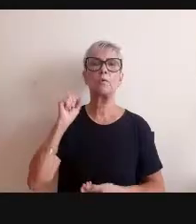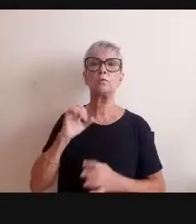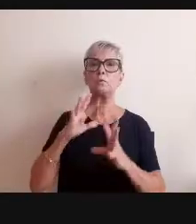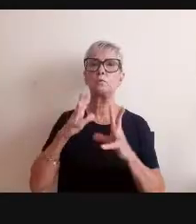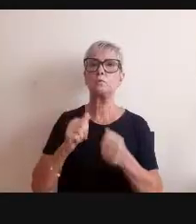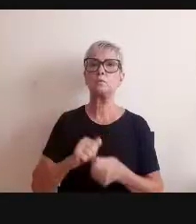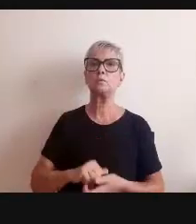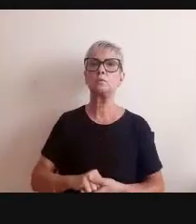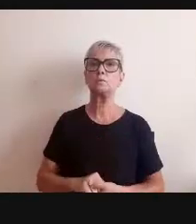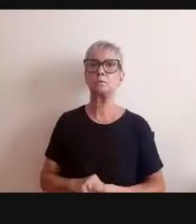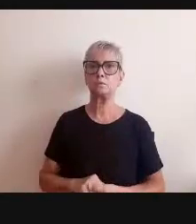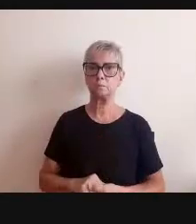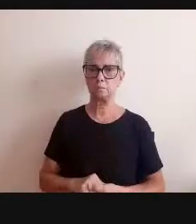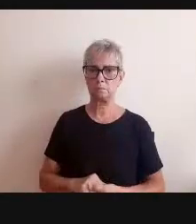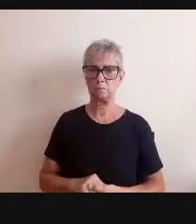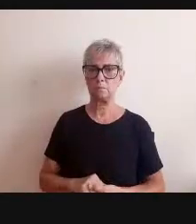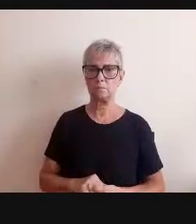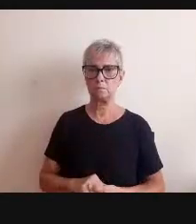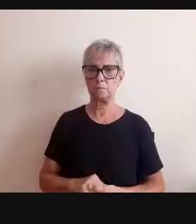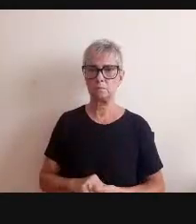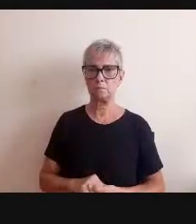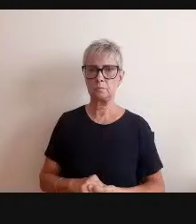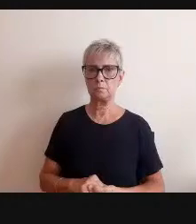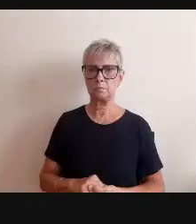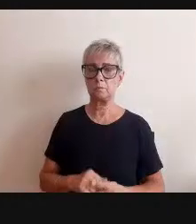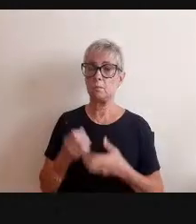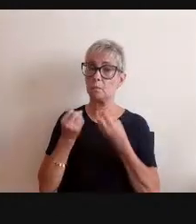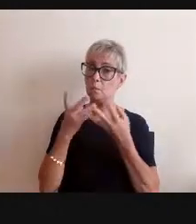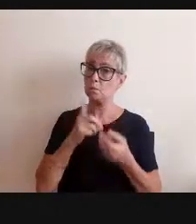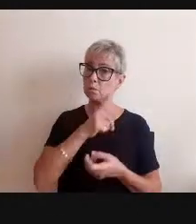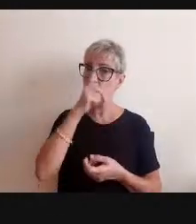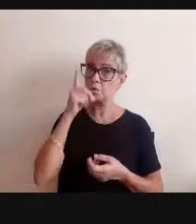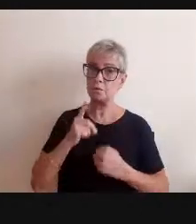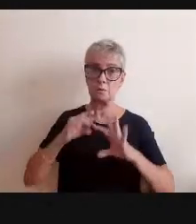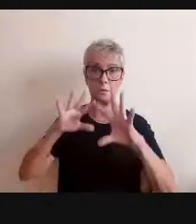então claro então bom dia para todos